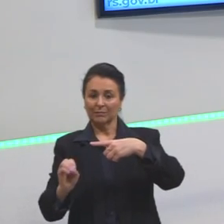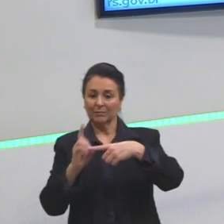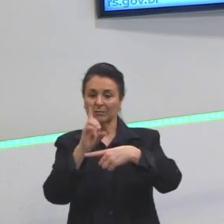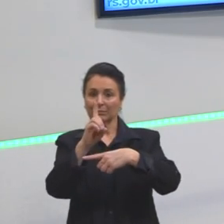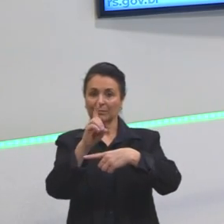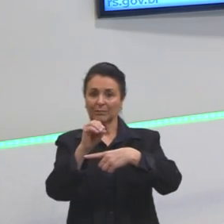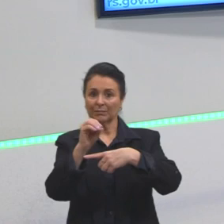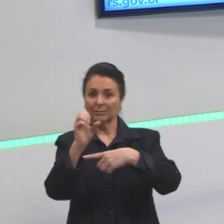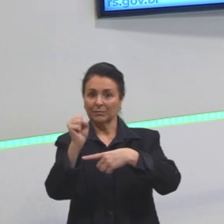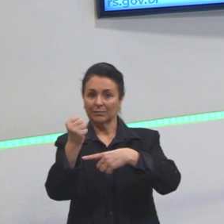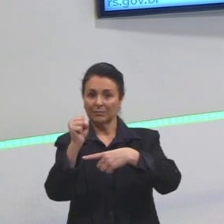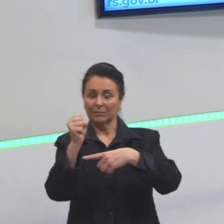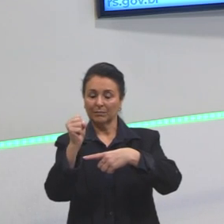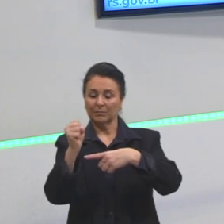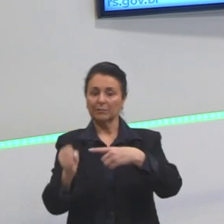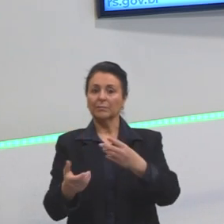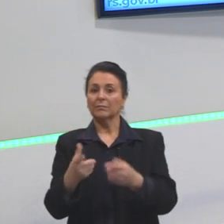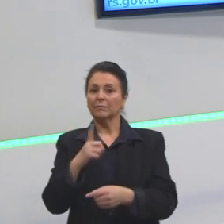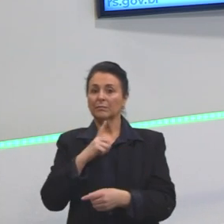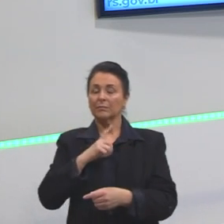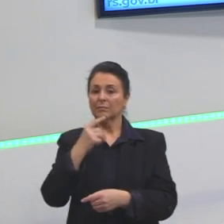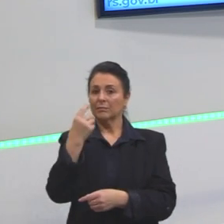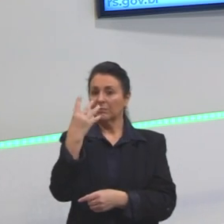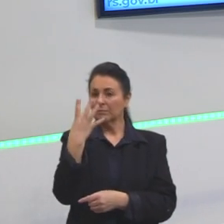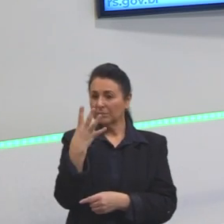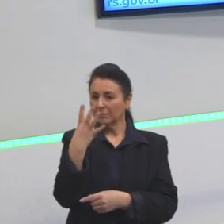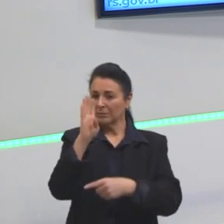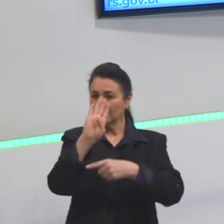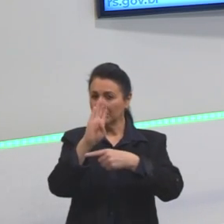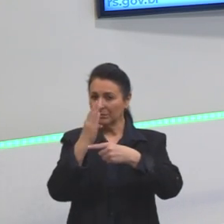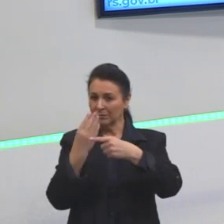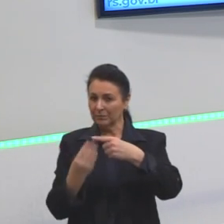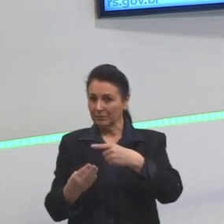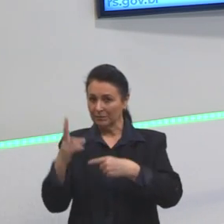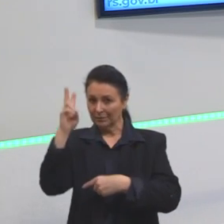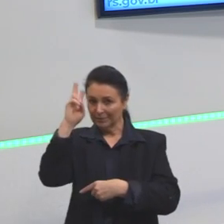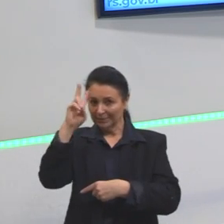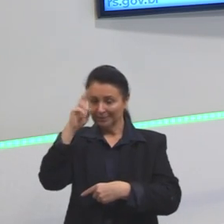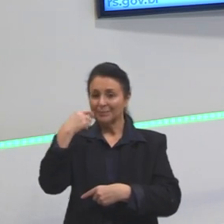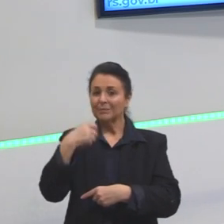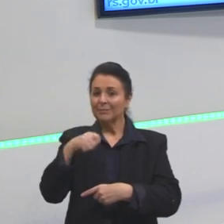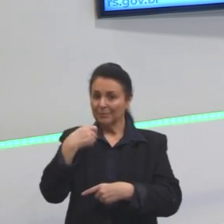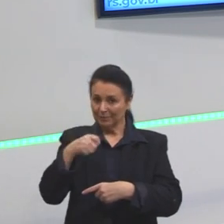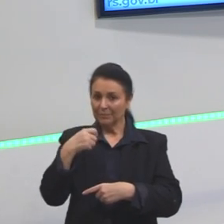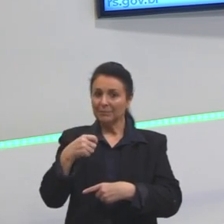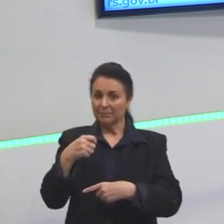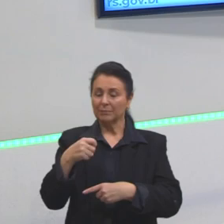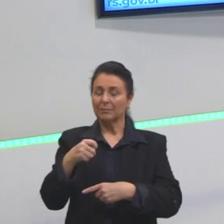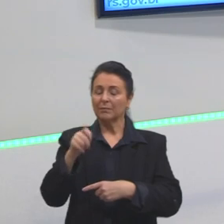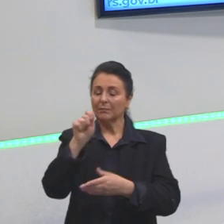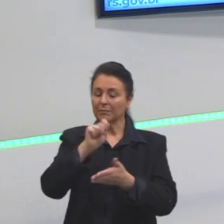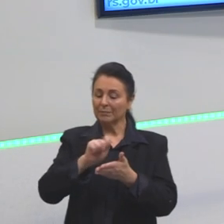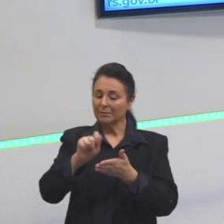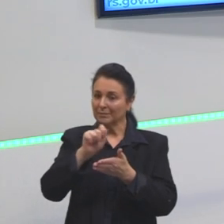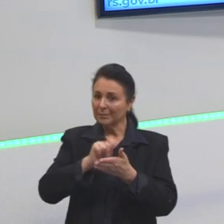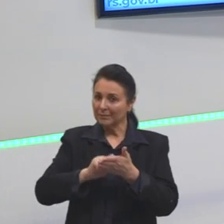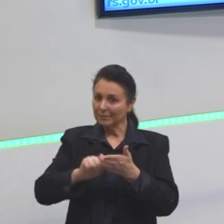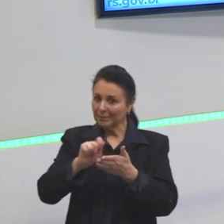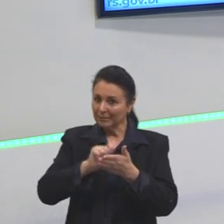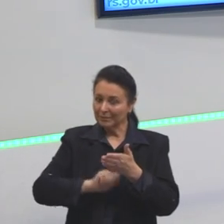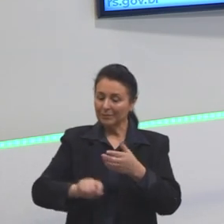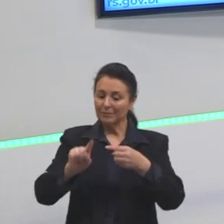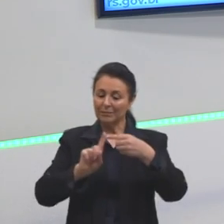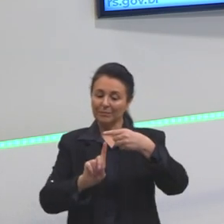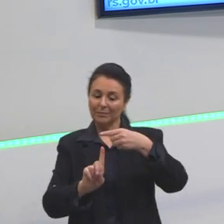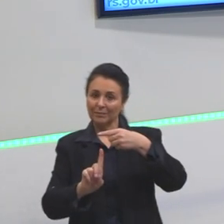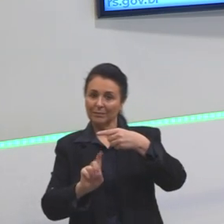Nós tínhamos quatro frações lá no início. Essas quatro frações precisam ser reescritas com o denominador